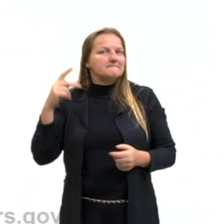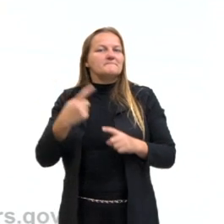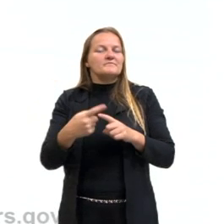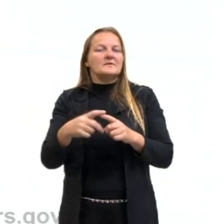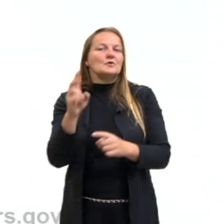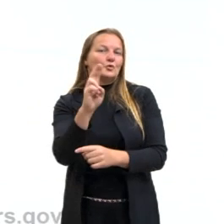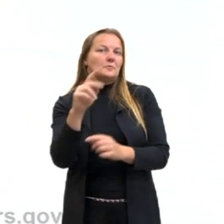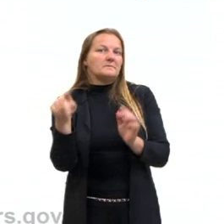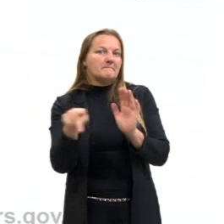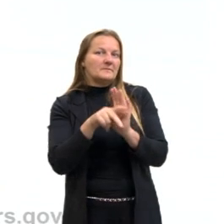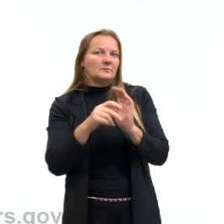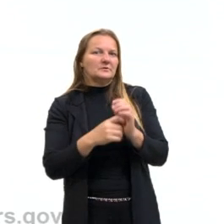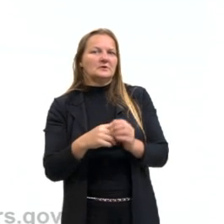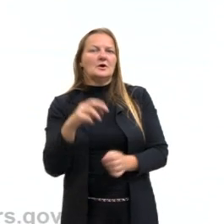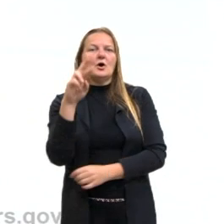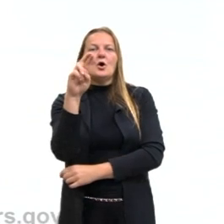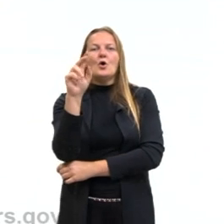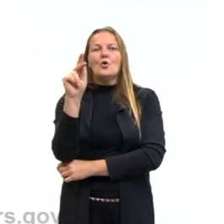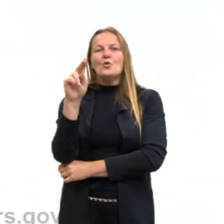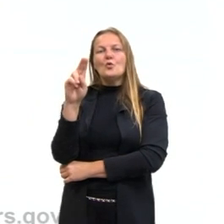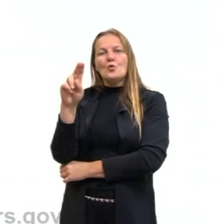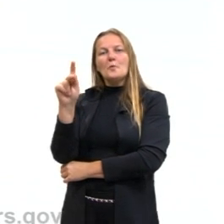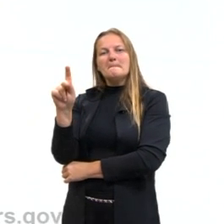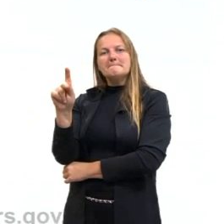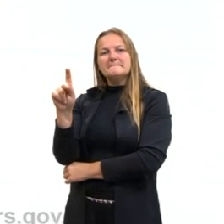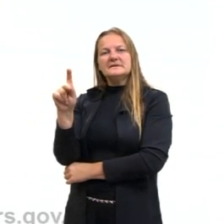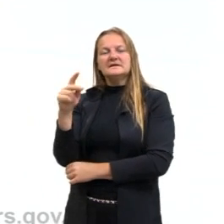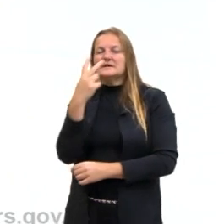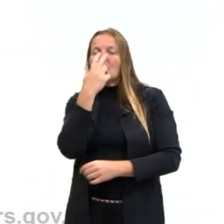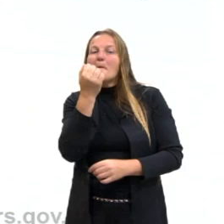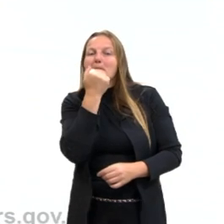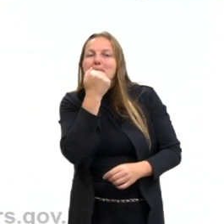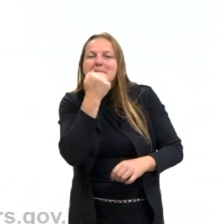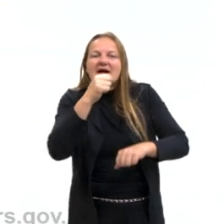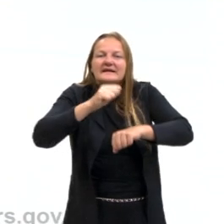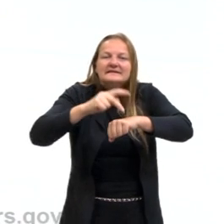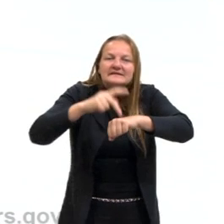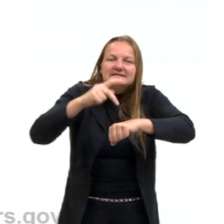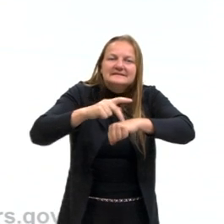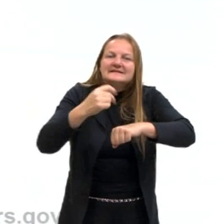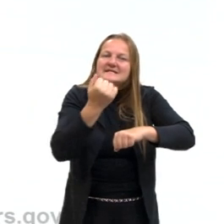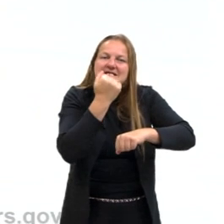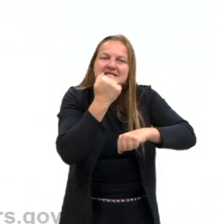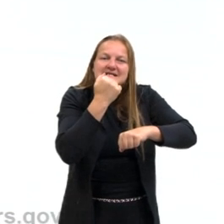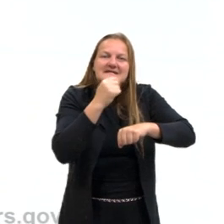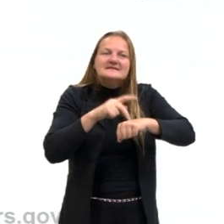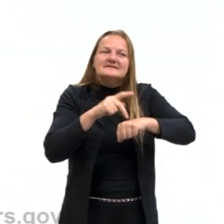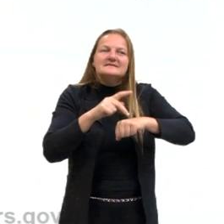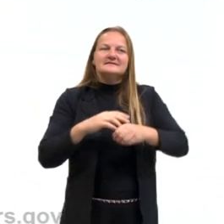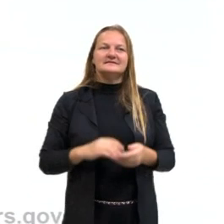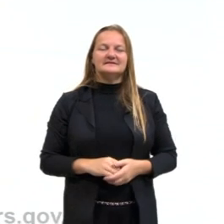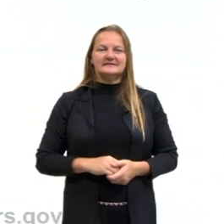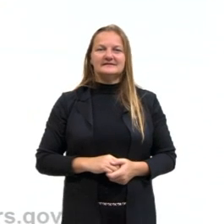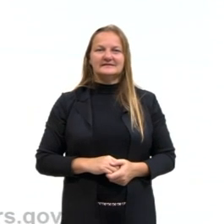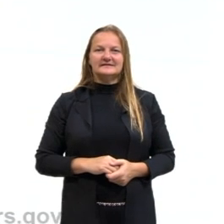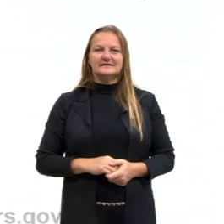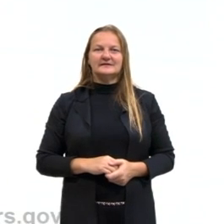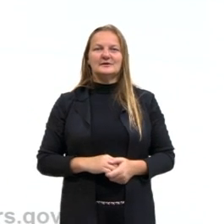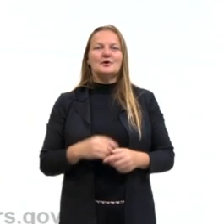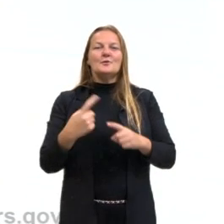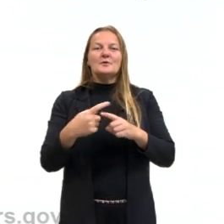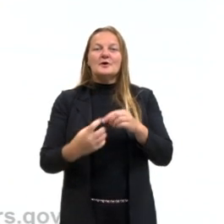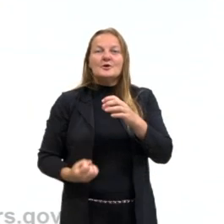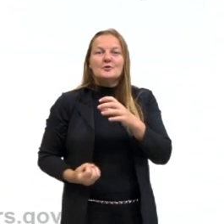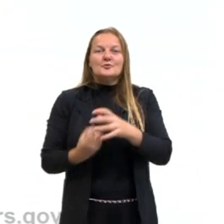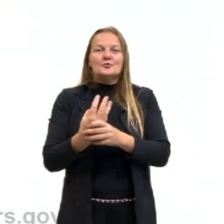rupestre. Rup, rupestre, que vem de rocha. E quando eu digo que provavelmente ela surgiu